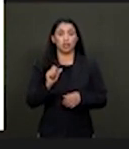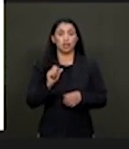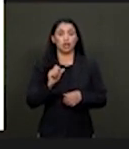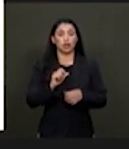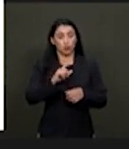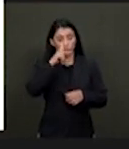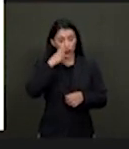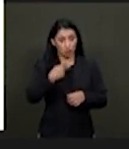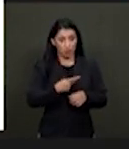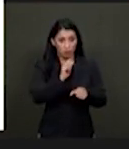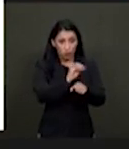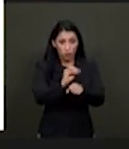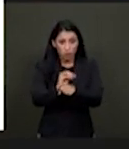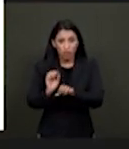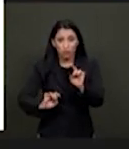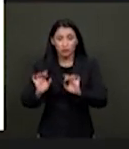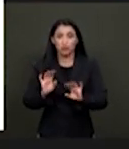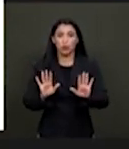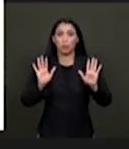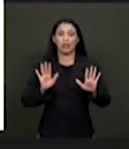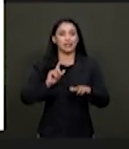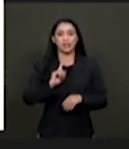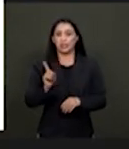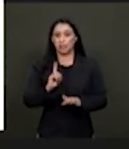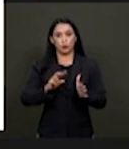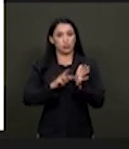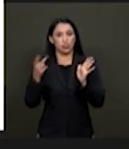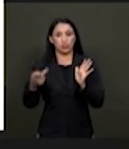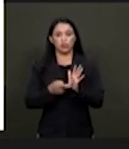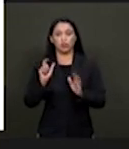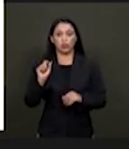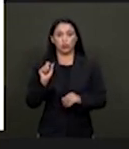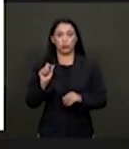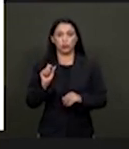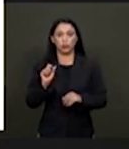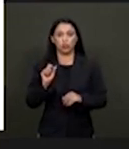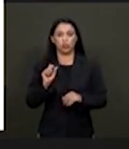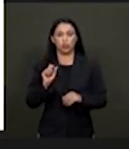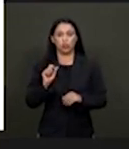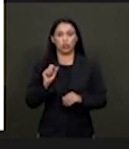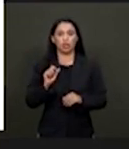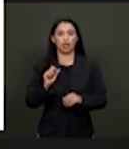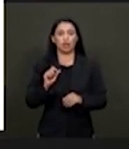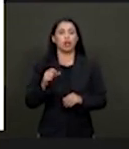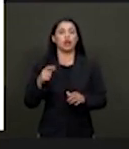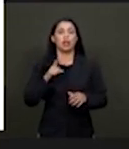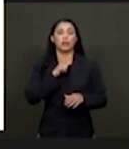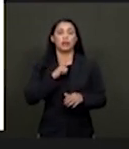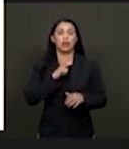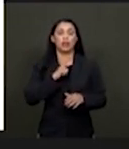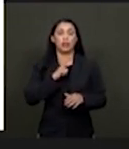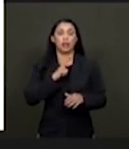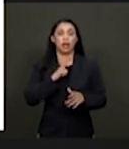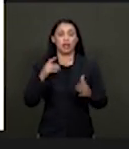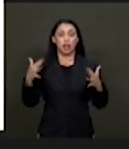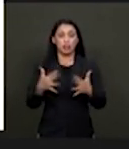é muito importante. Mas isso não pode significar de modo algum qualquer restrição ao processo escolar inclusivo. Como